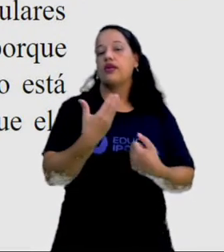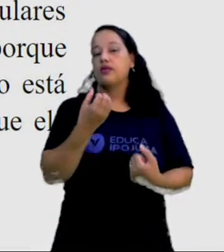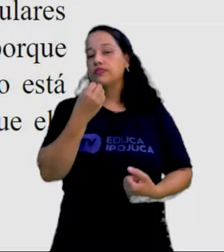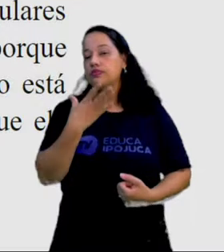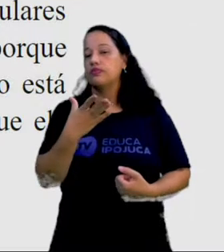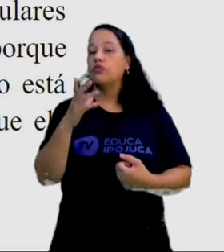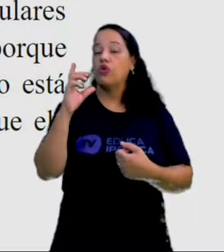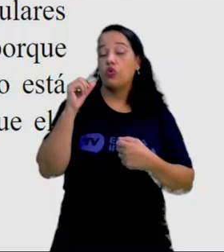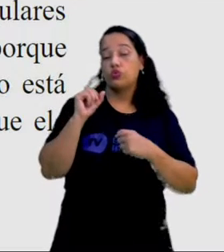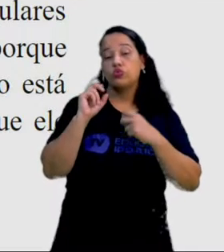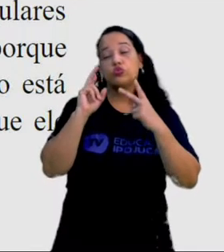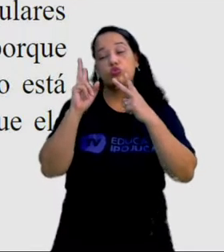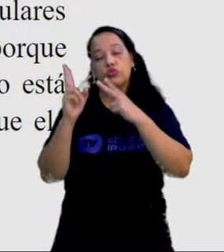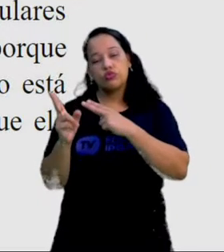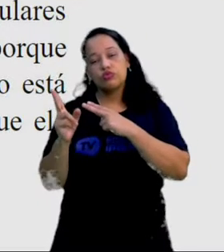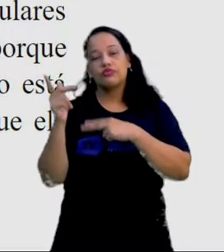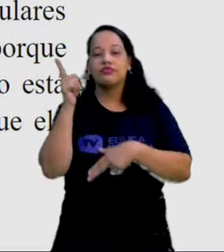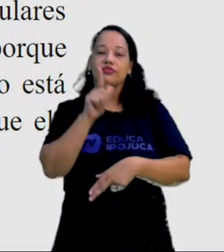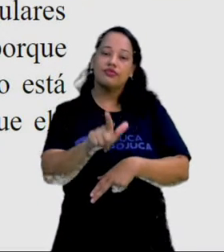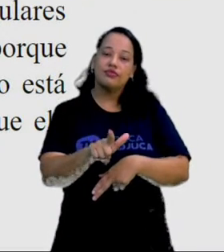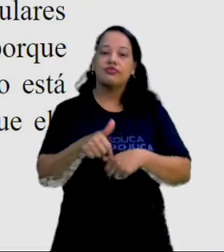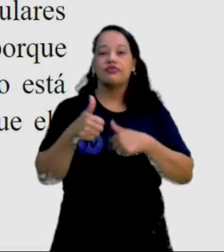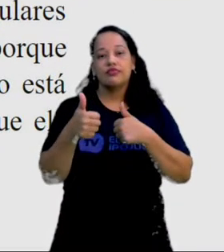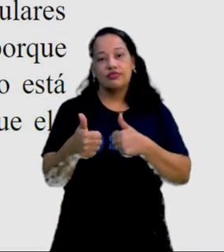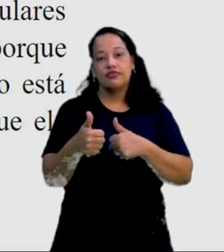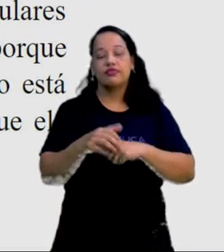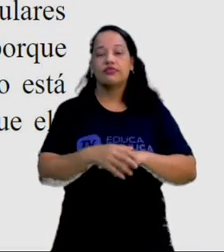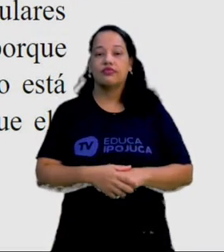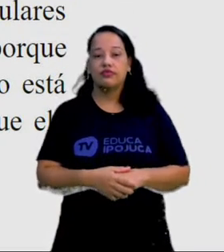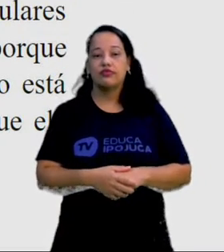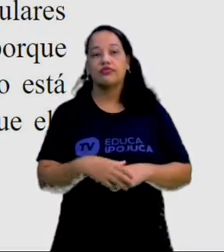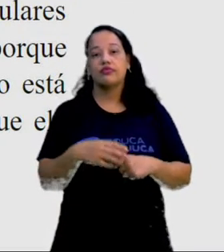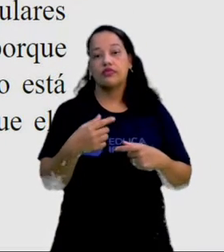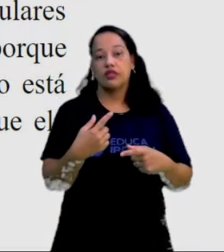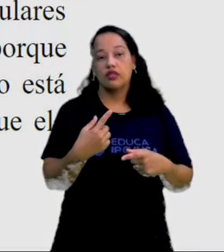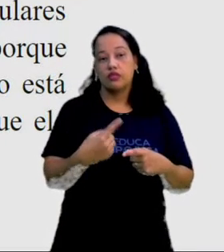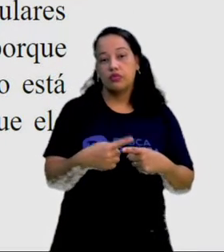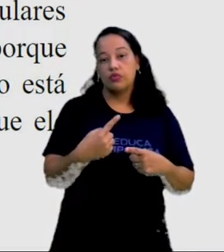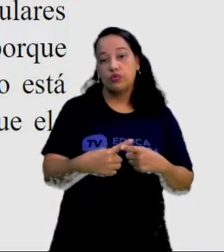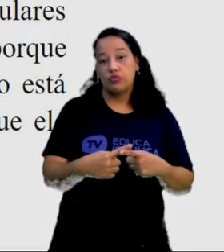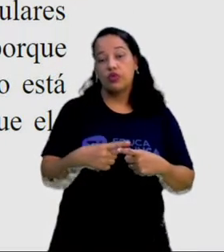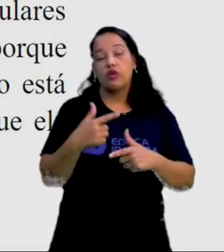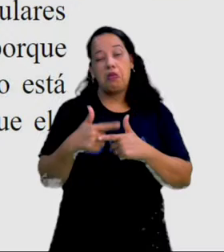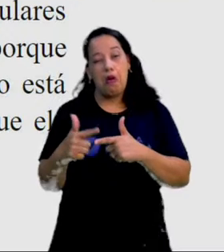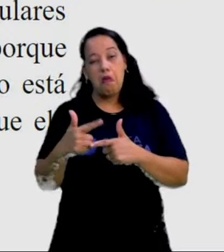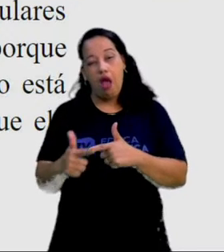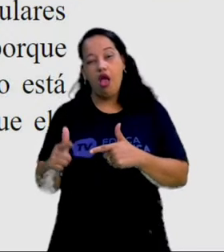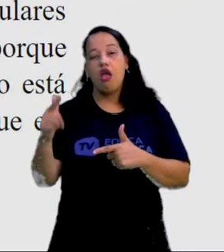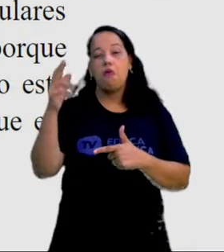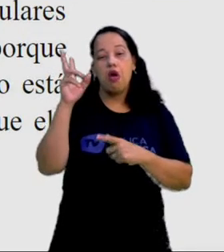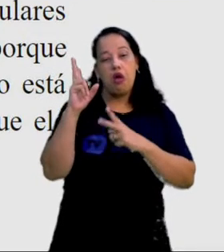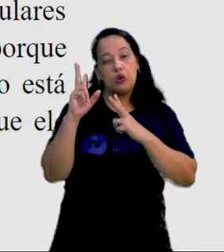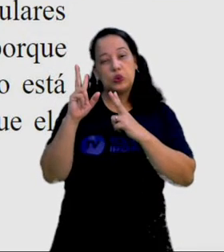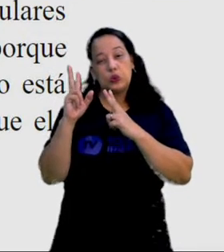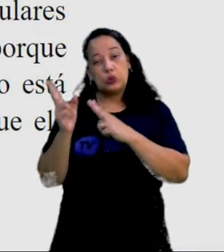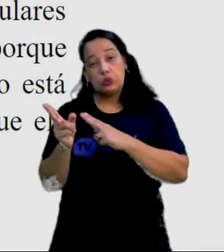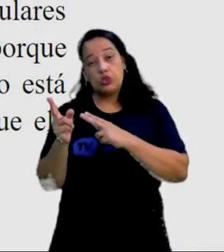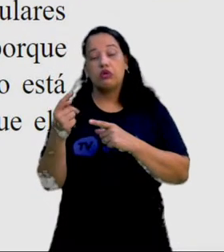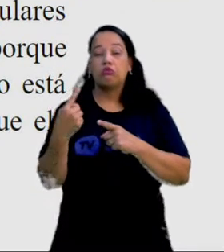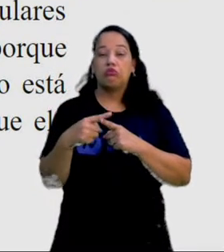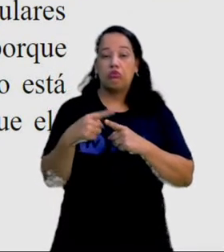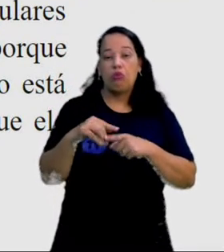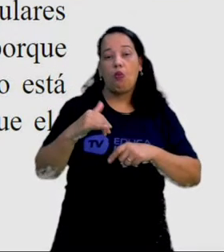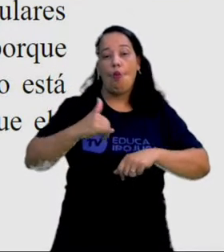insônia, né? O que pode ser uma das causas mais frequentes dos distúrbios do sono está ligado ao aumento de